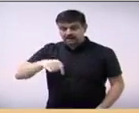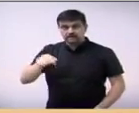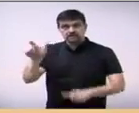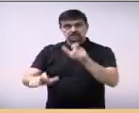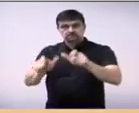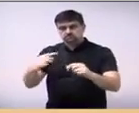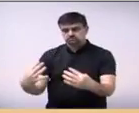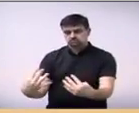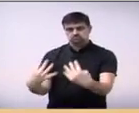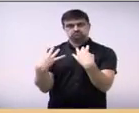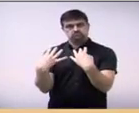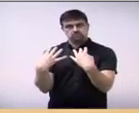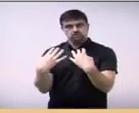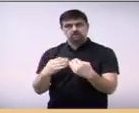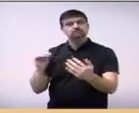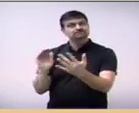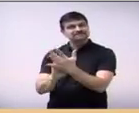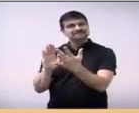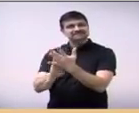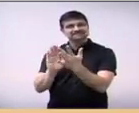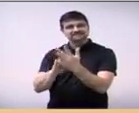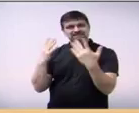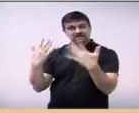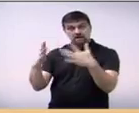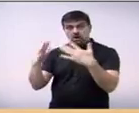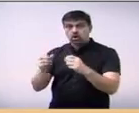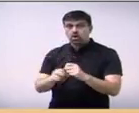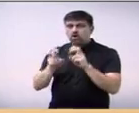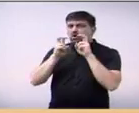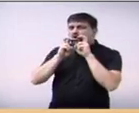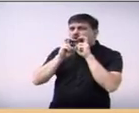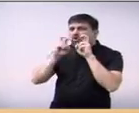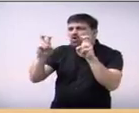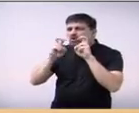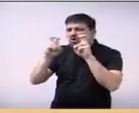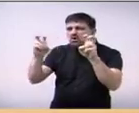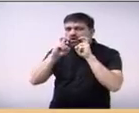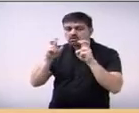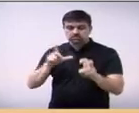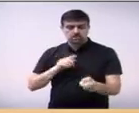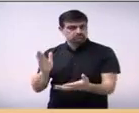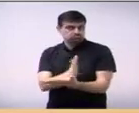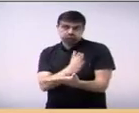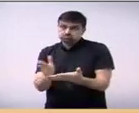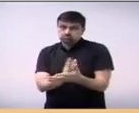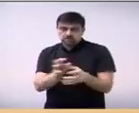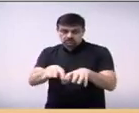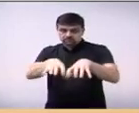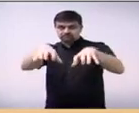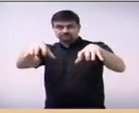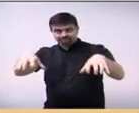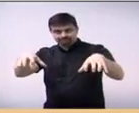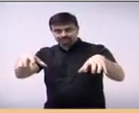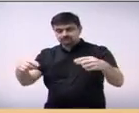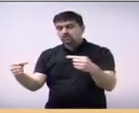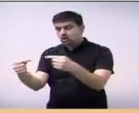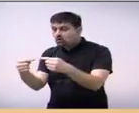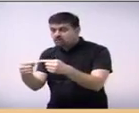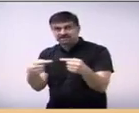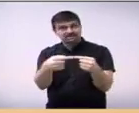aplaudidos. sempre democraticamente. Nada pessoal ou personalíssimo.